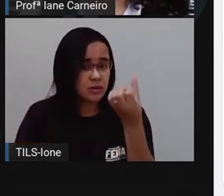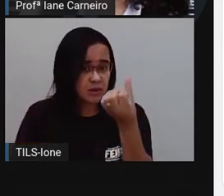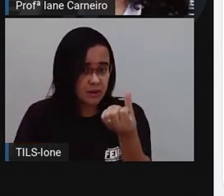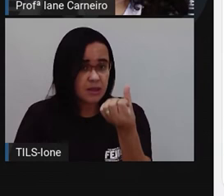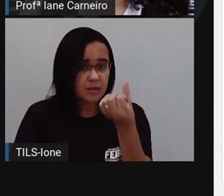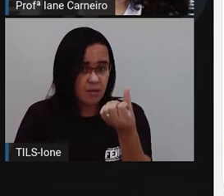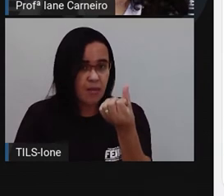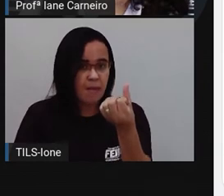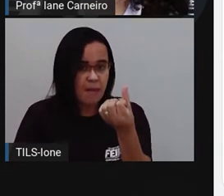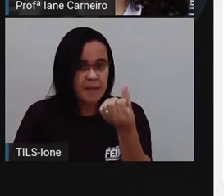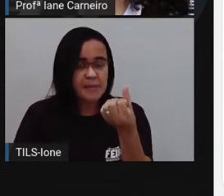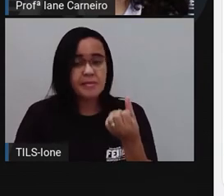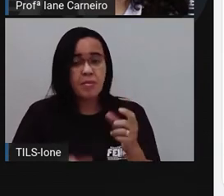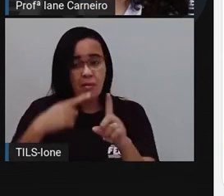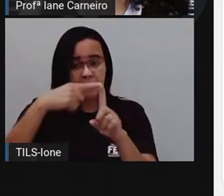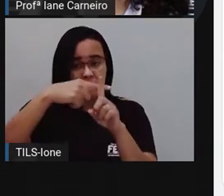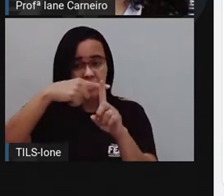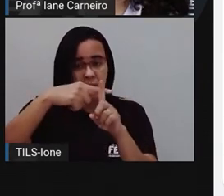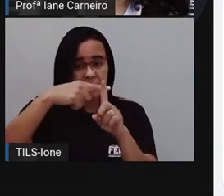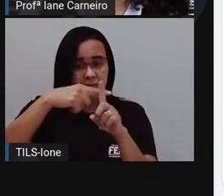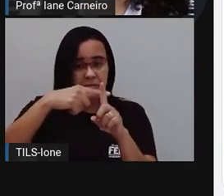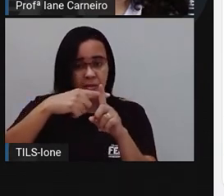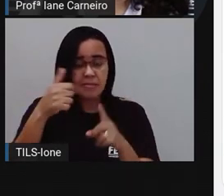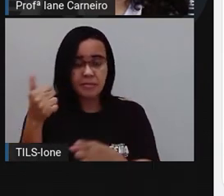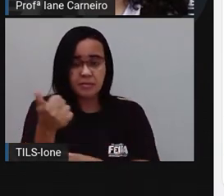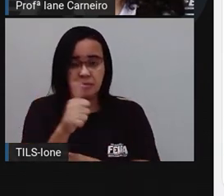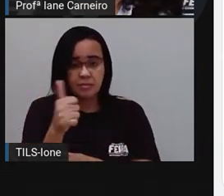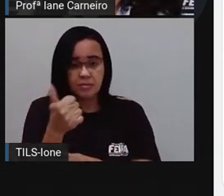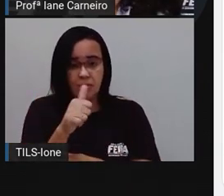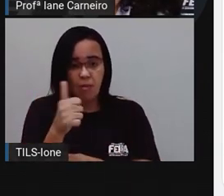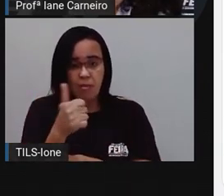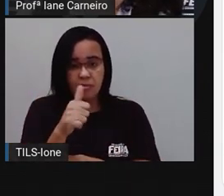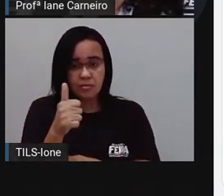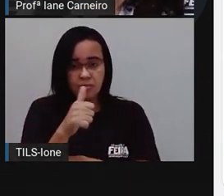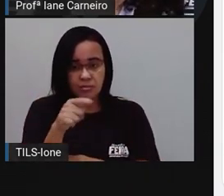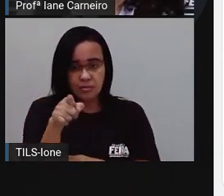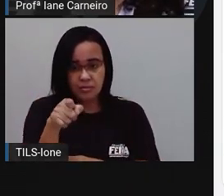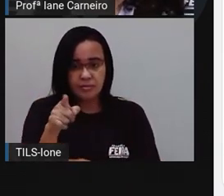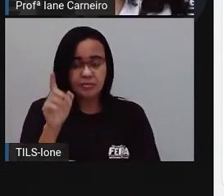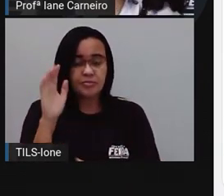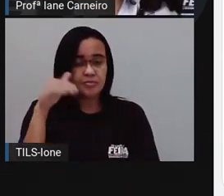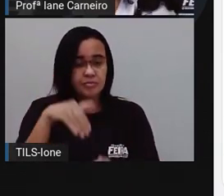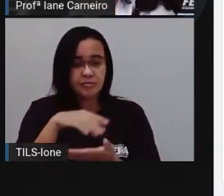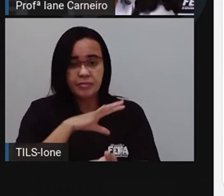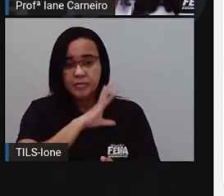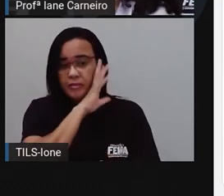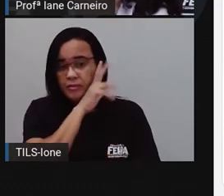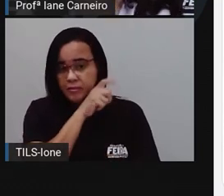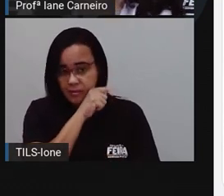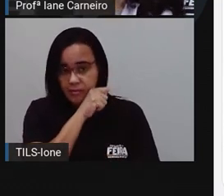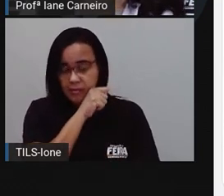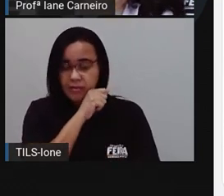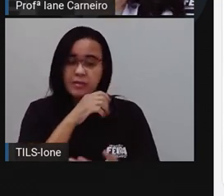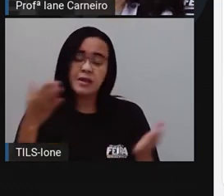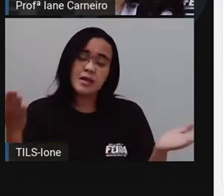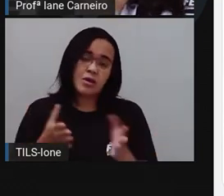Seis mais o onze do último animal. Agora a gente soma.